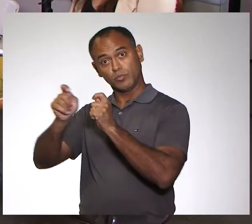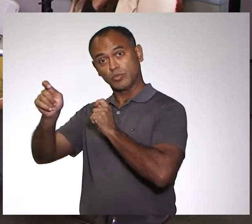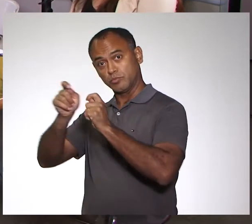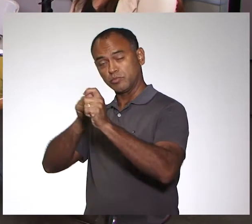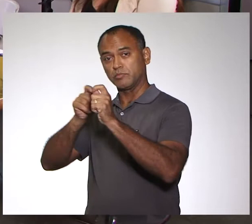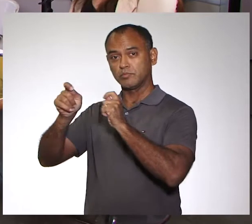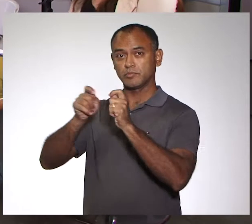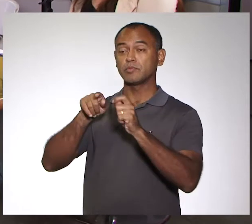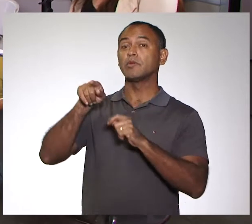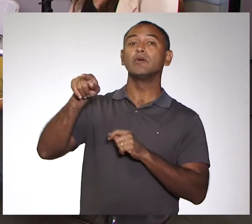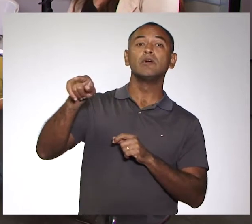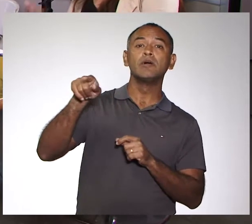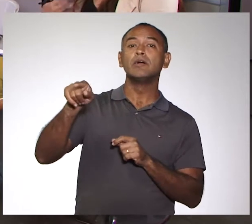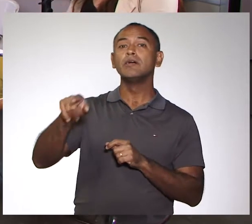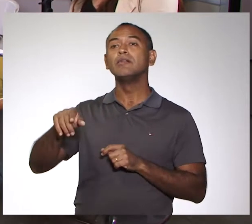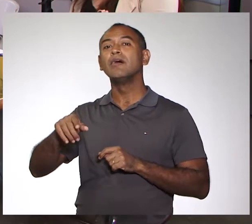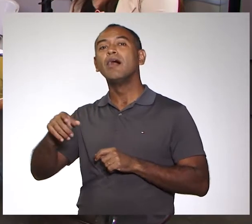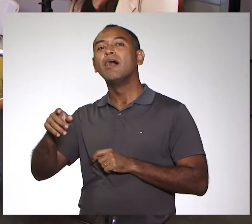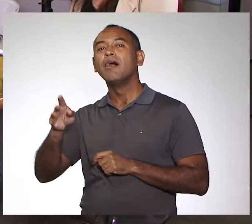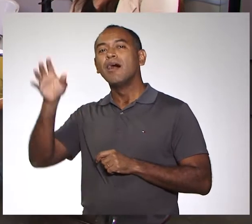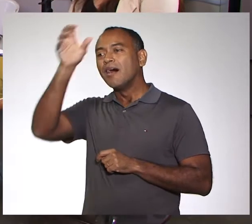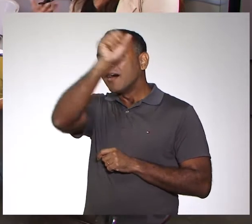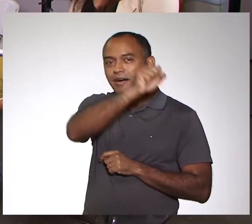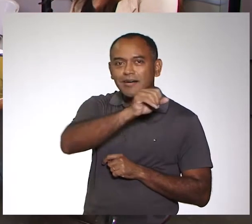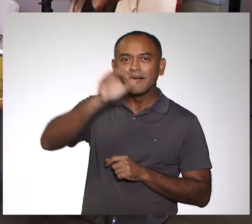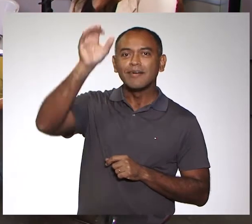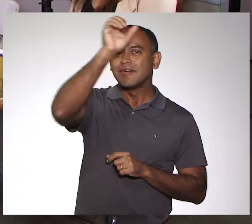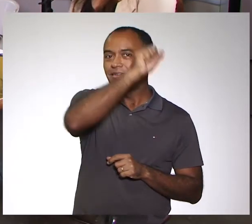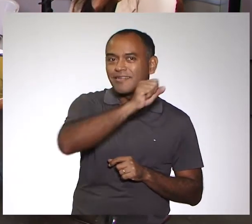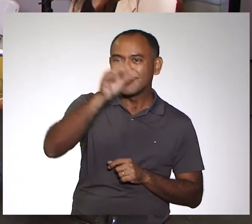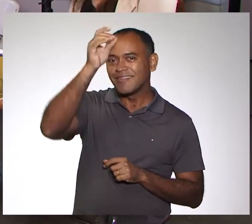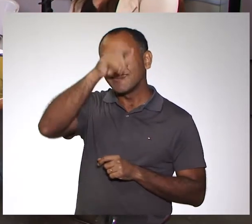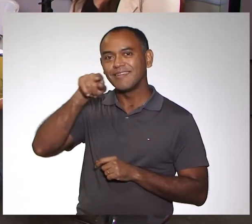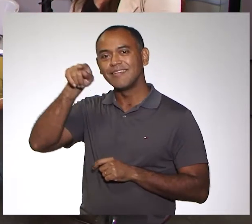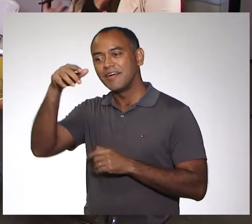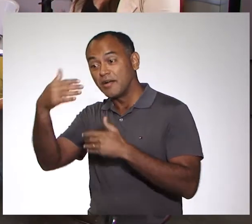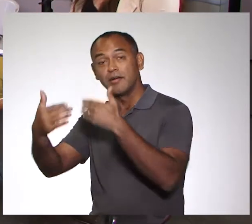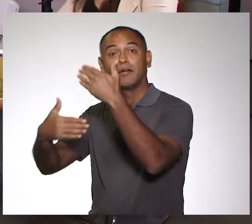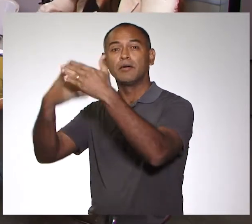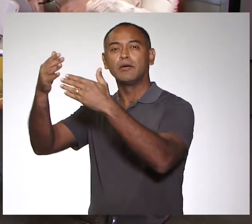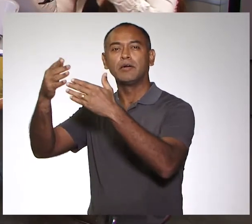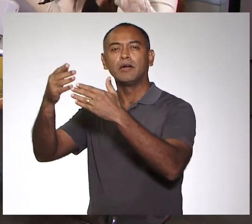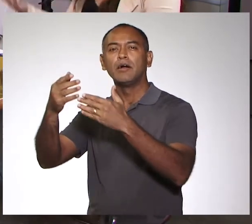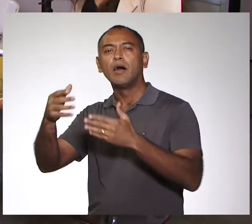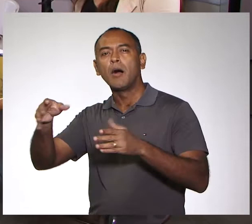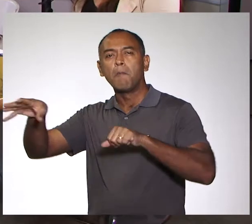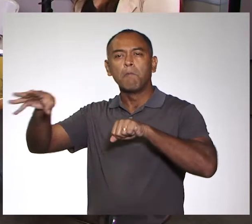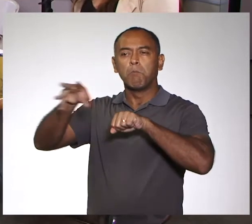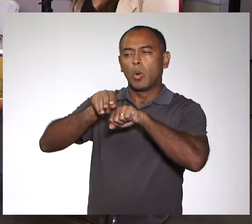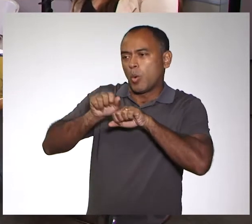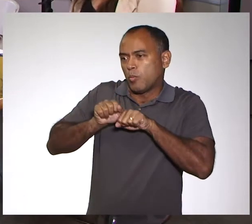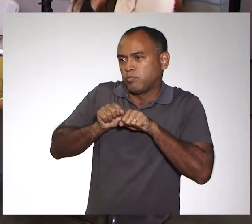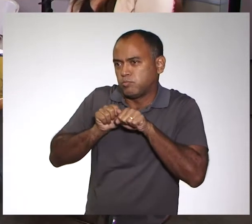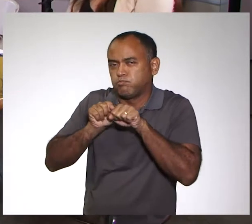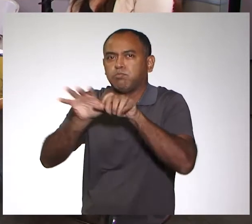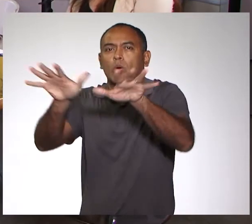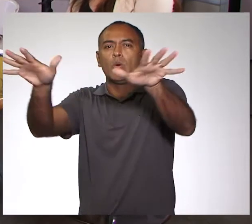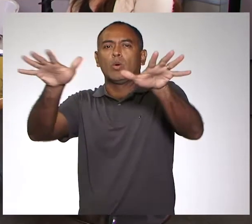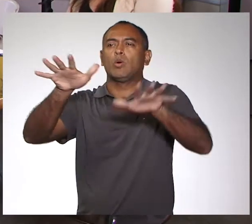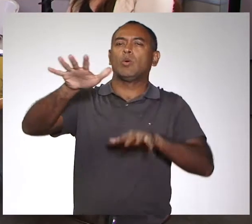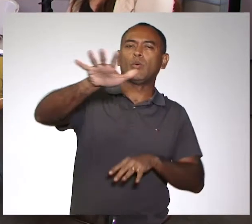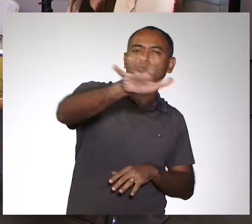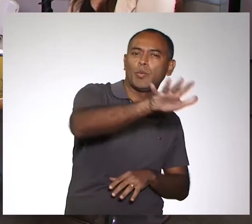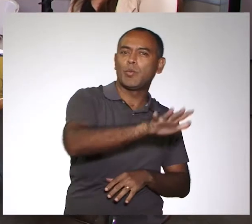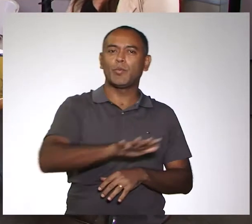o pesquisador, ele acaba adquirindo muitos conhecimentos, e é uma forma de disseminar esse conhecimento para a nossa